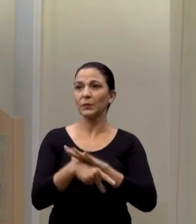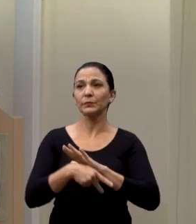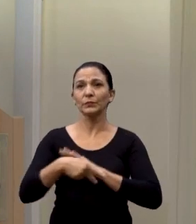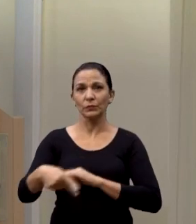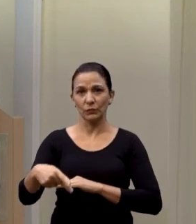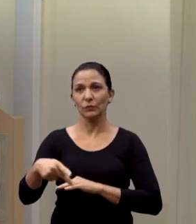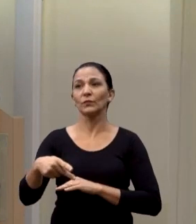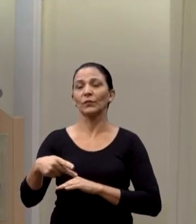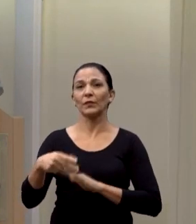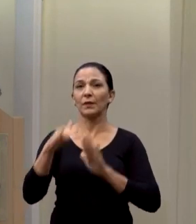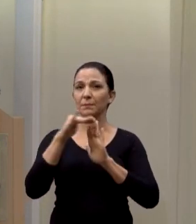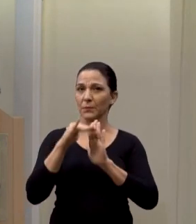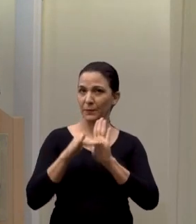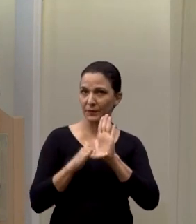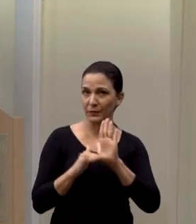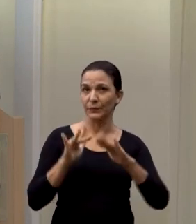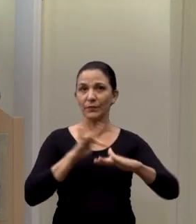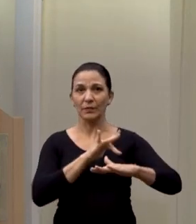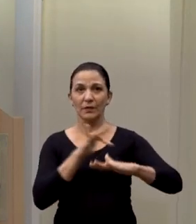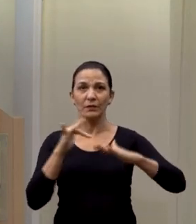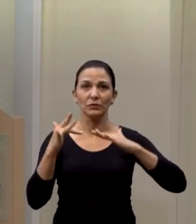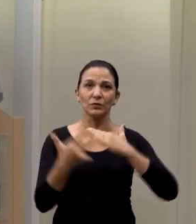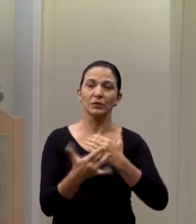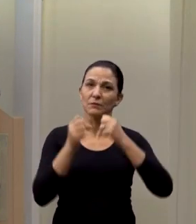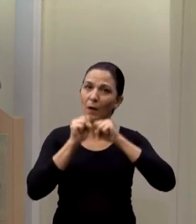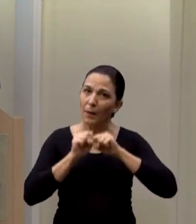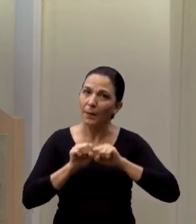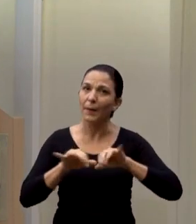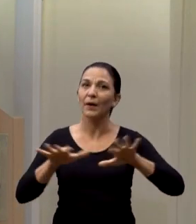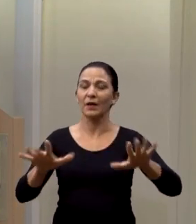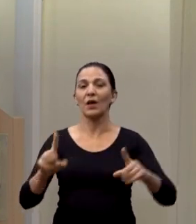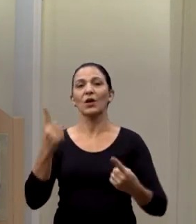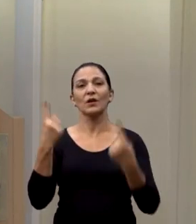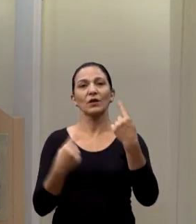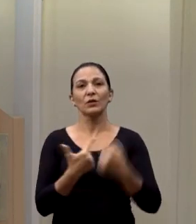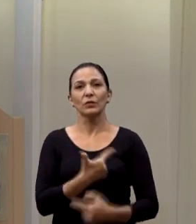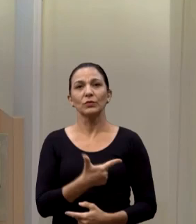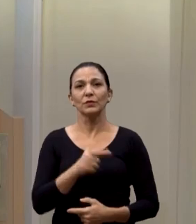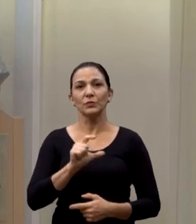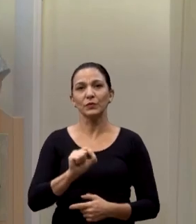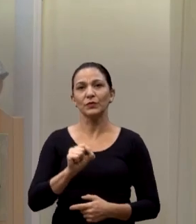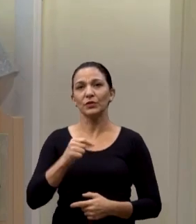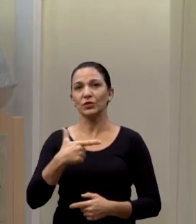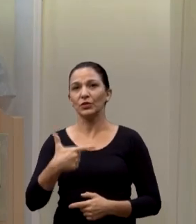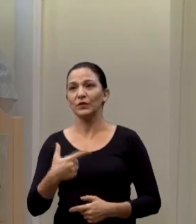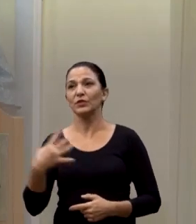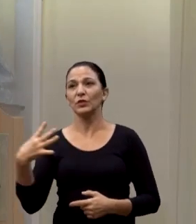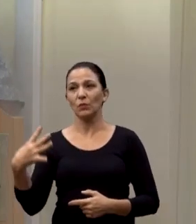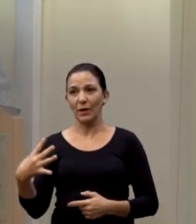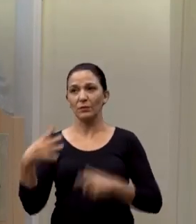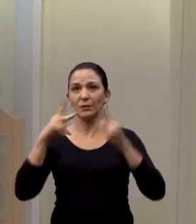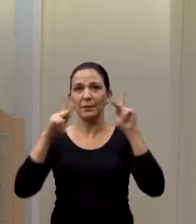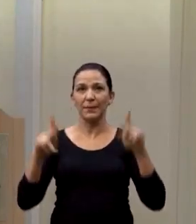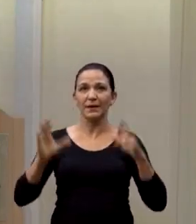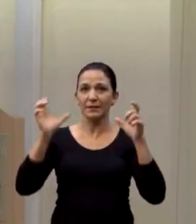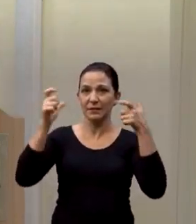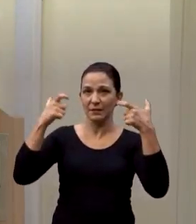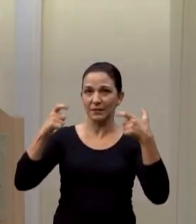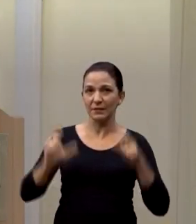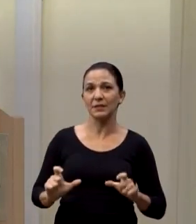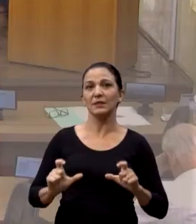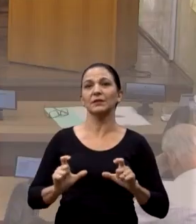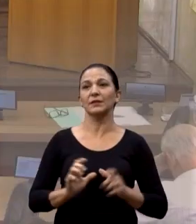repetir, acompanhe a gente nas redes sociais, que a gente vai estar aí no Carnaval 2004 da paz e da cidadania. É isso.